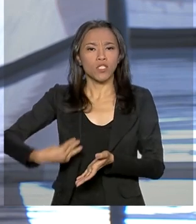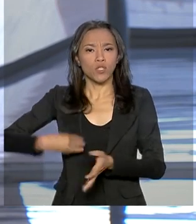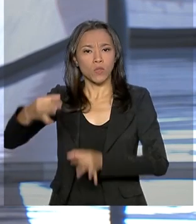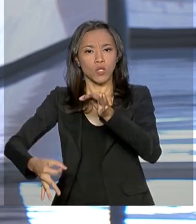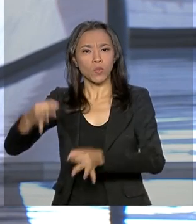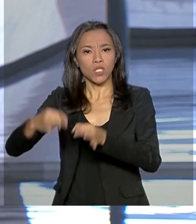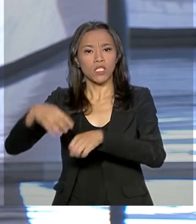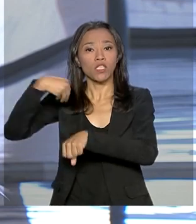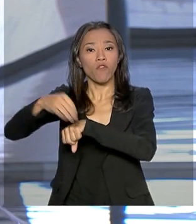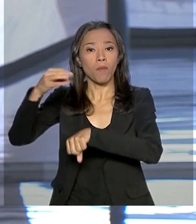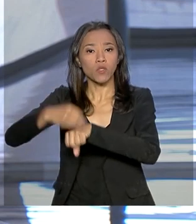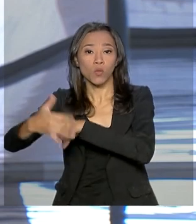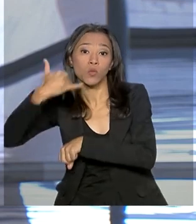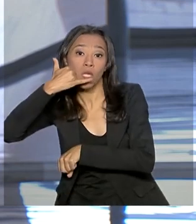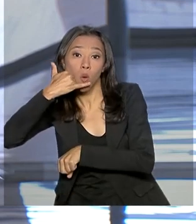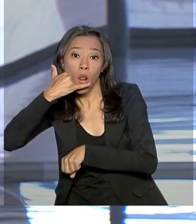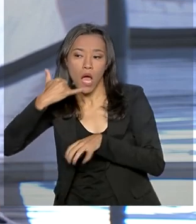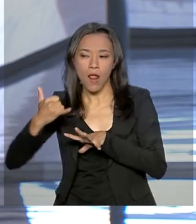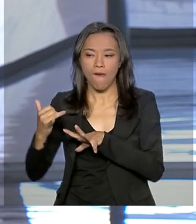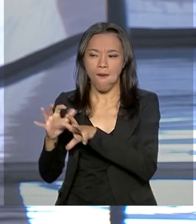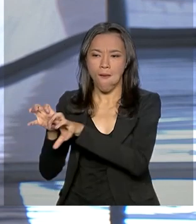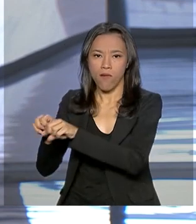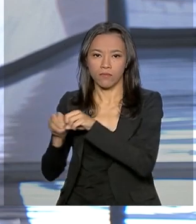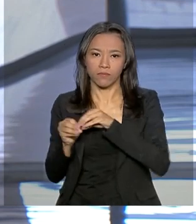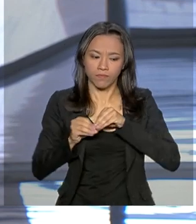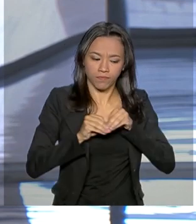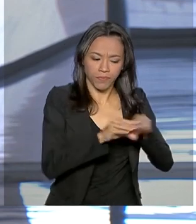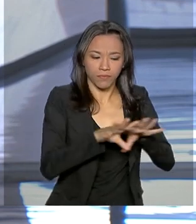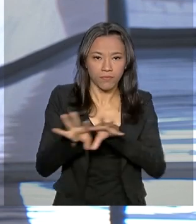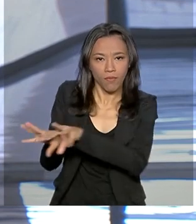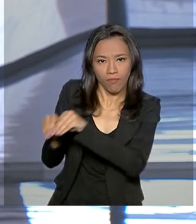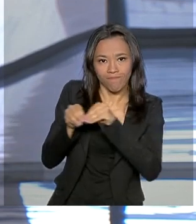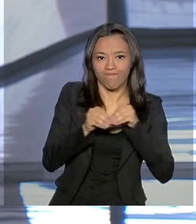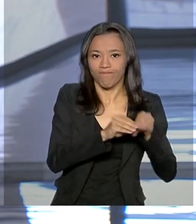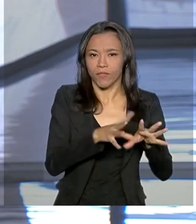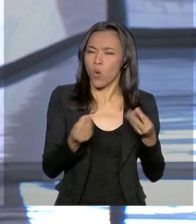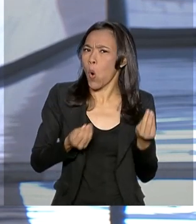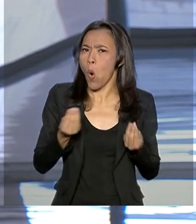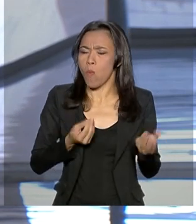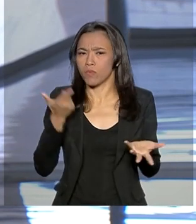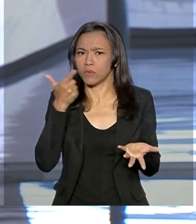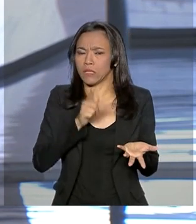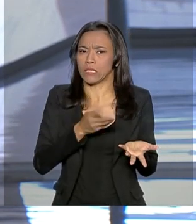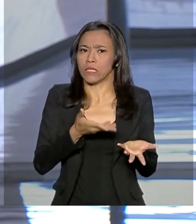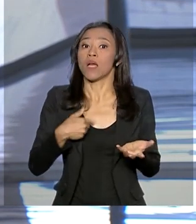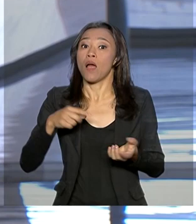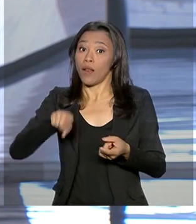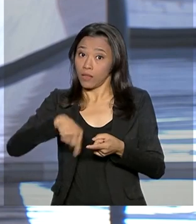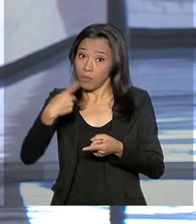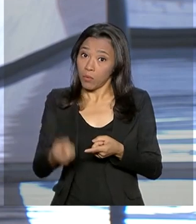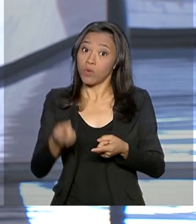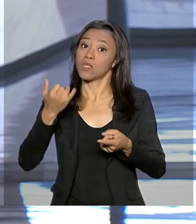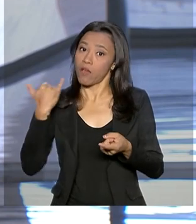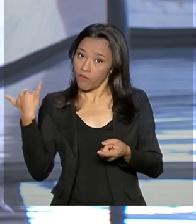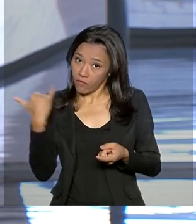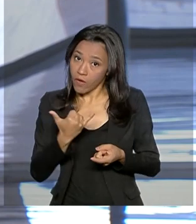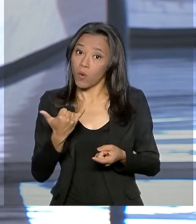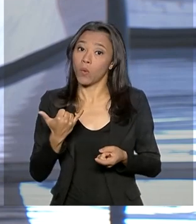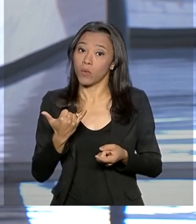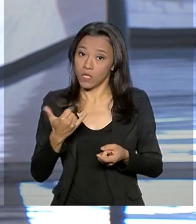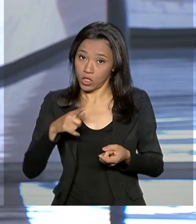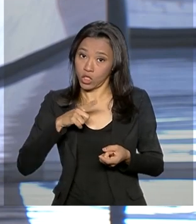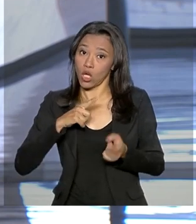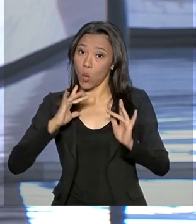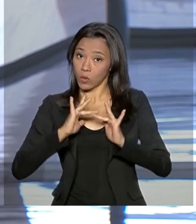Sérgio Moro. Manuela está fora do Brasil, ela soltou uma nota confirmando o contato com o hacker, mas disse